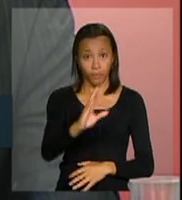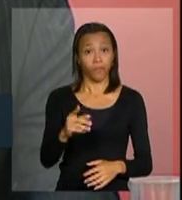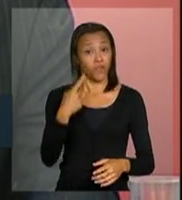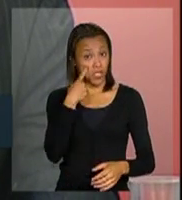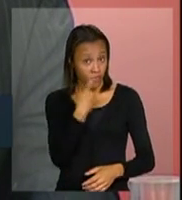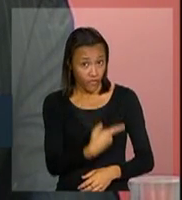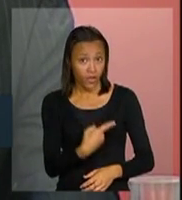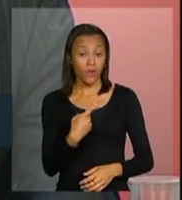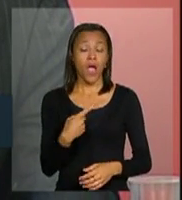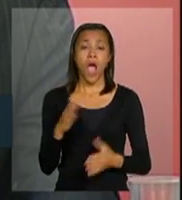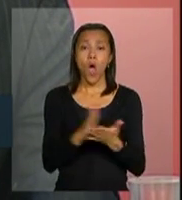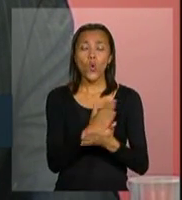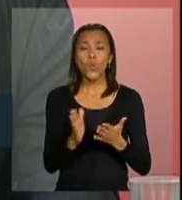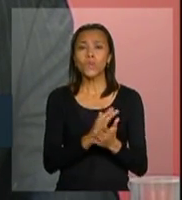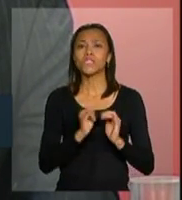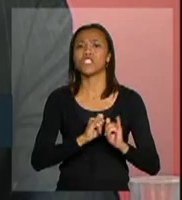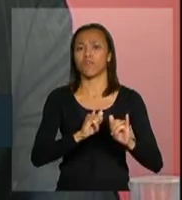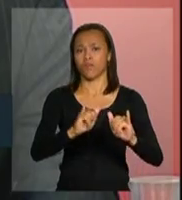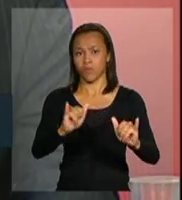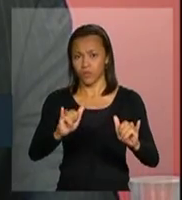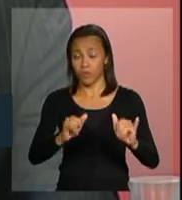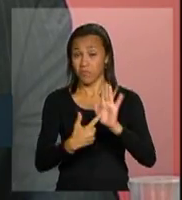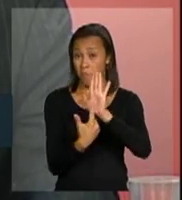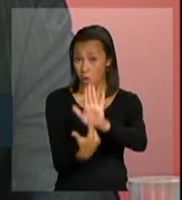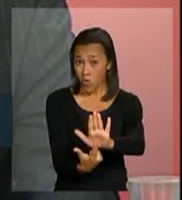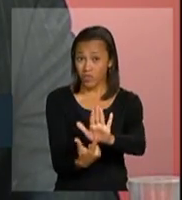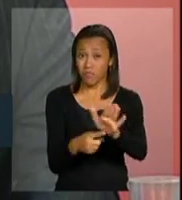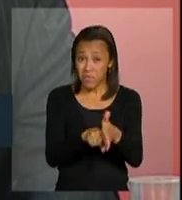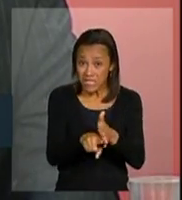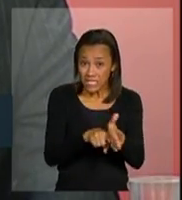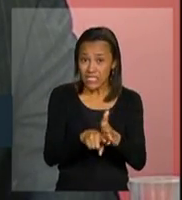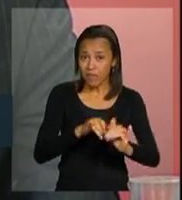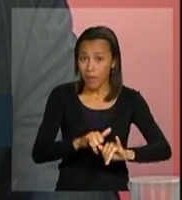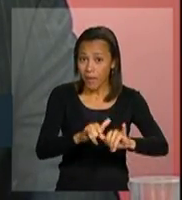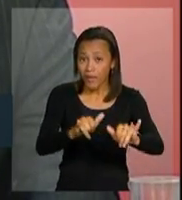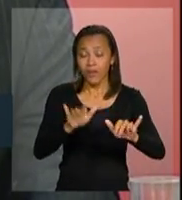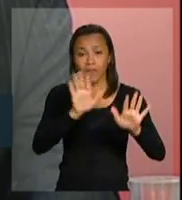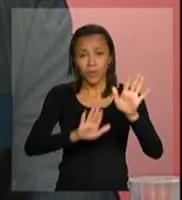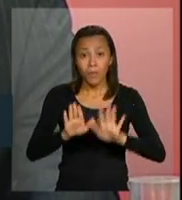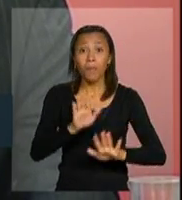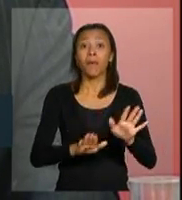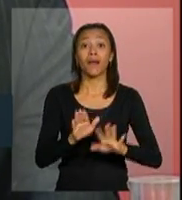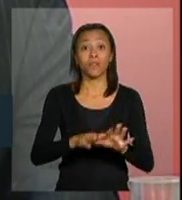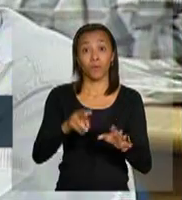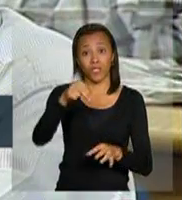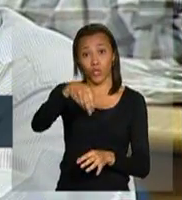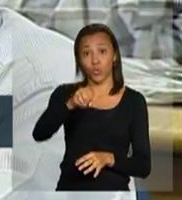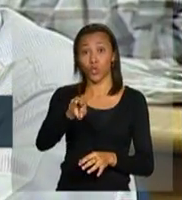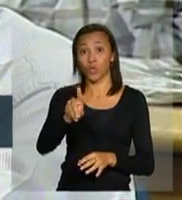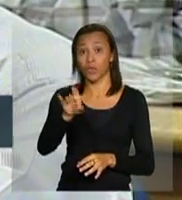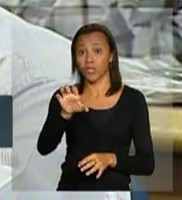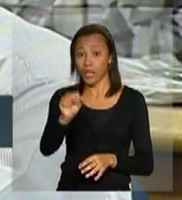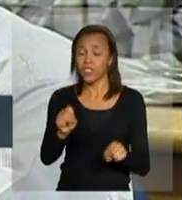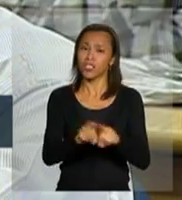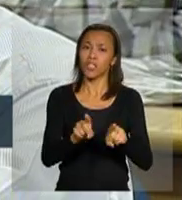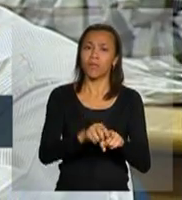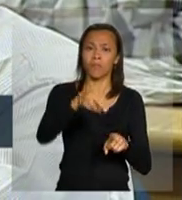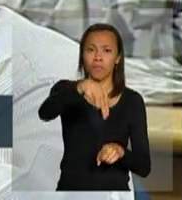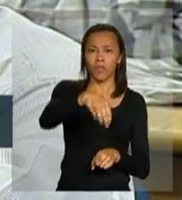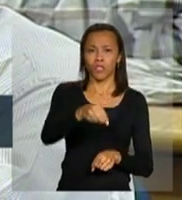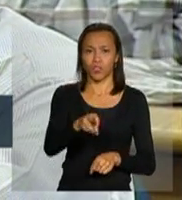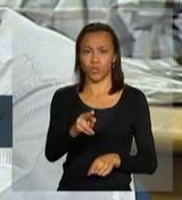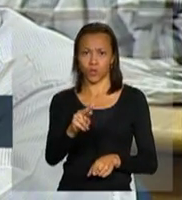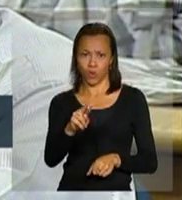como nós temos que ter um alerta permanente sobre a região norte e nordeste do país. E um dos